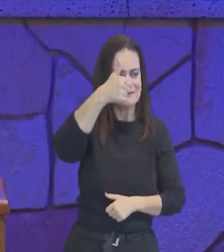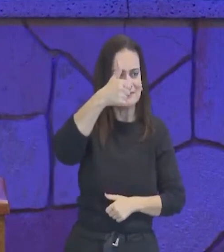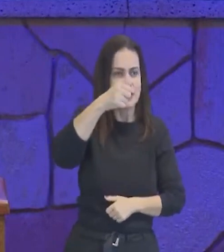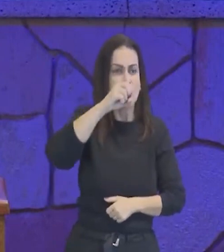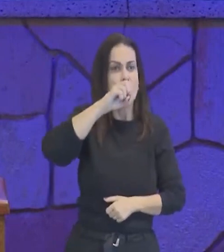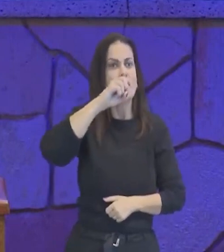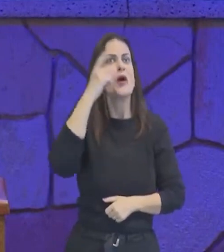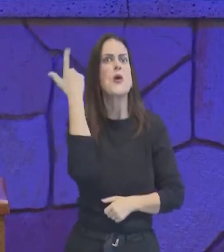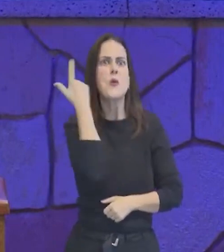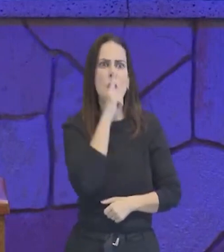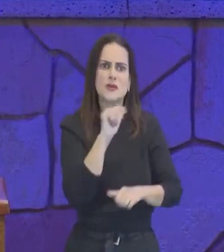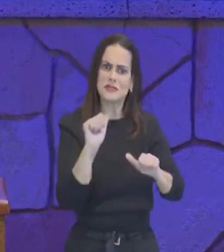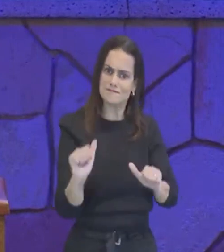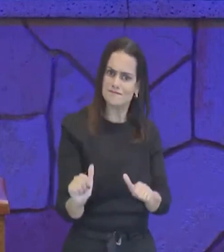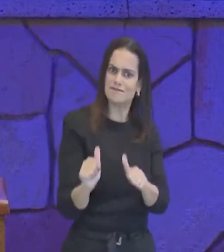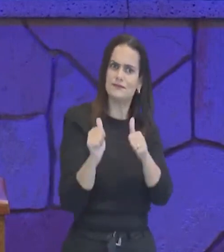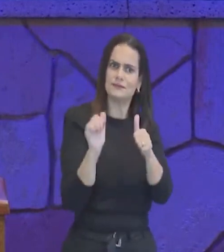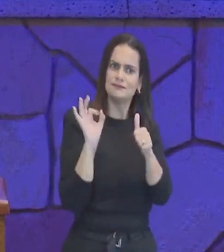um ganho,